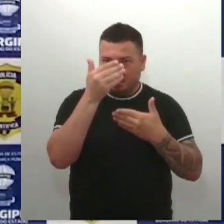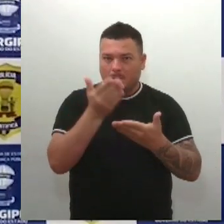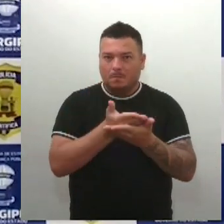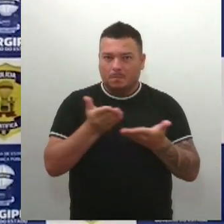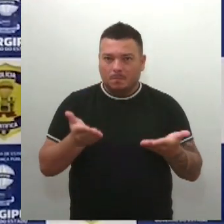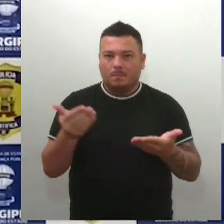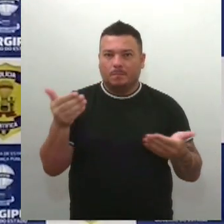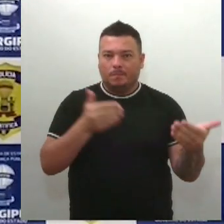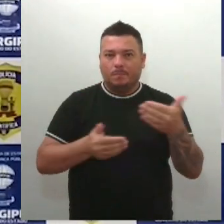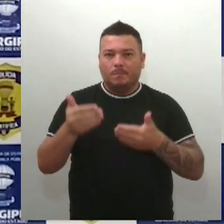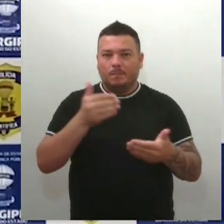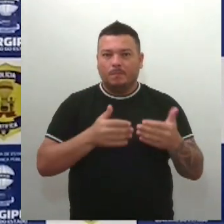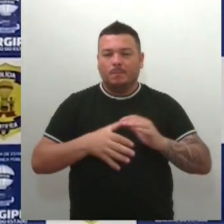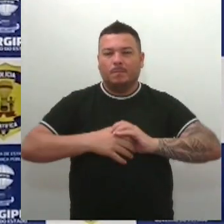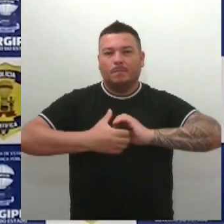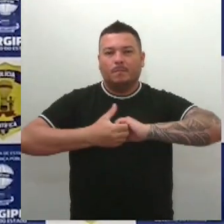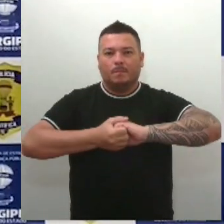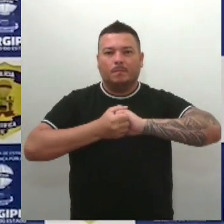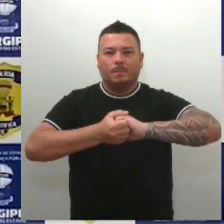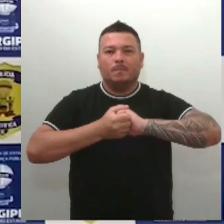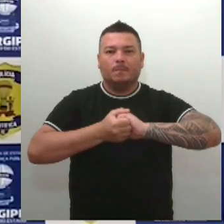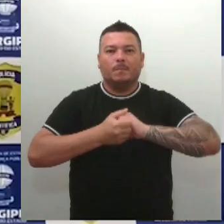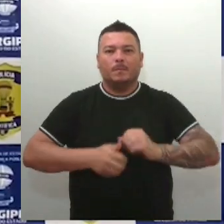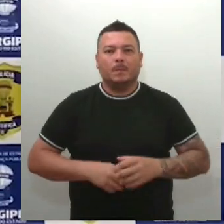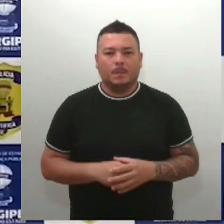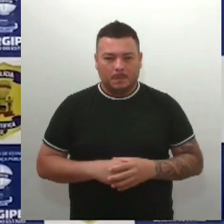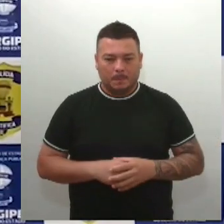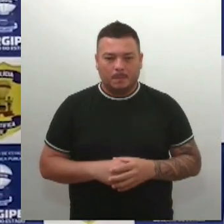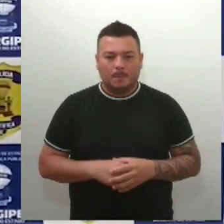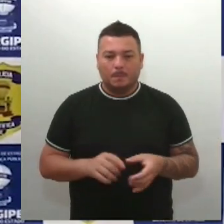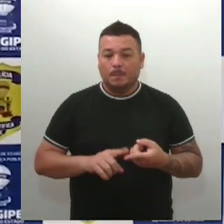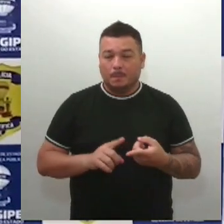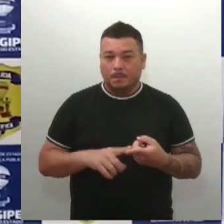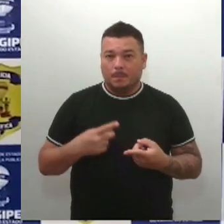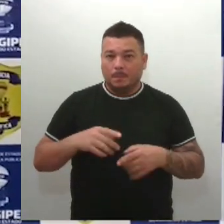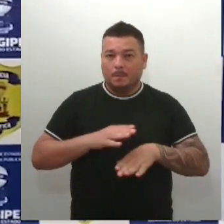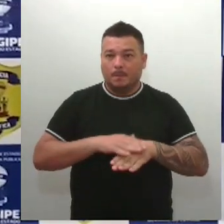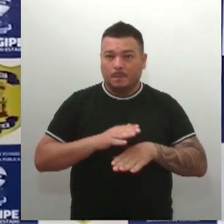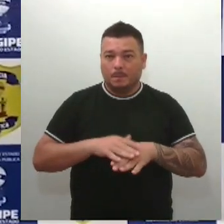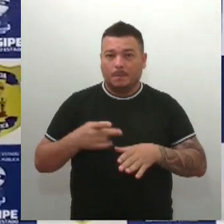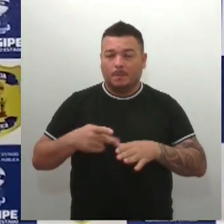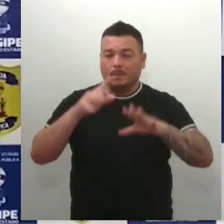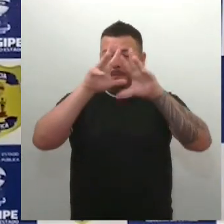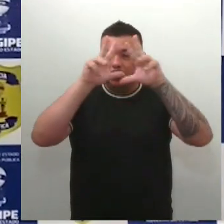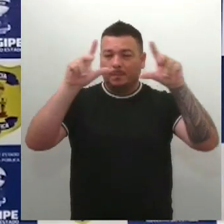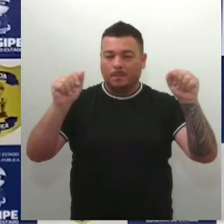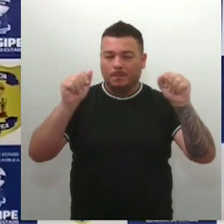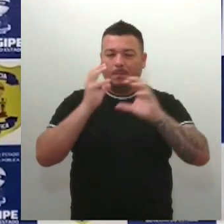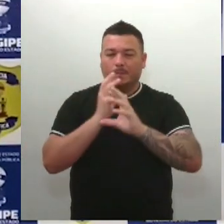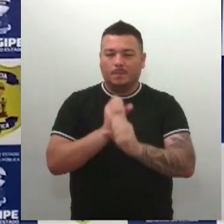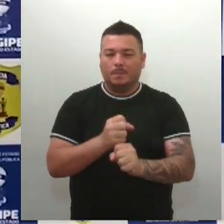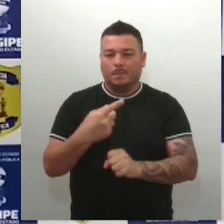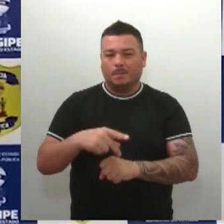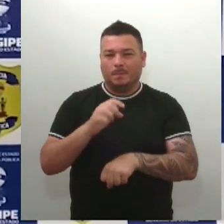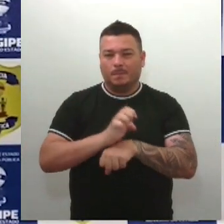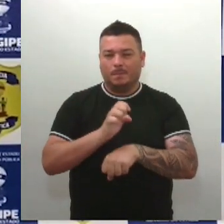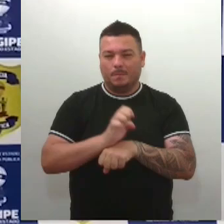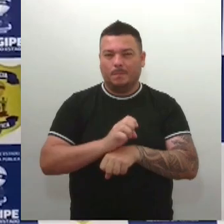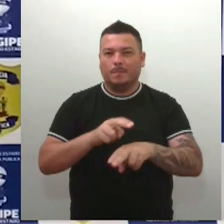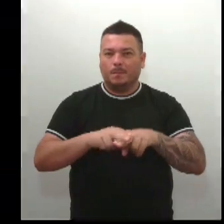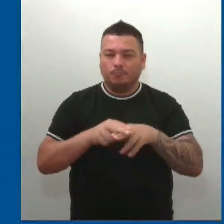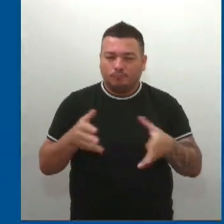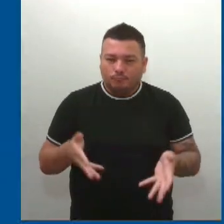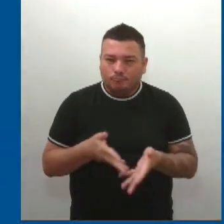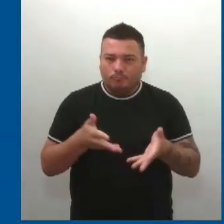parceria e a logística fornecida pelo Tribunal de Contas do Estado, que proporcionou esse sucesso nesses três dias de